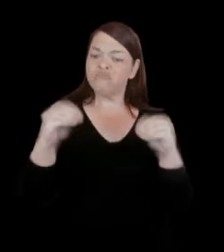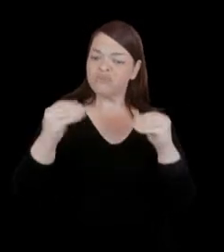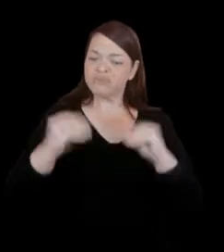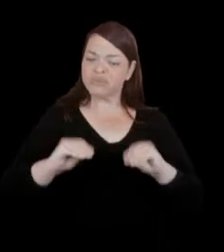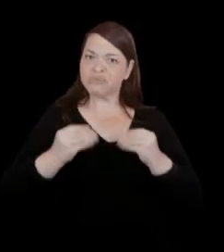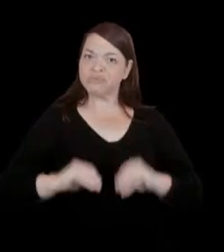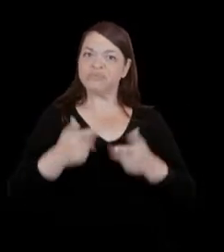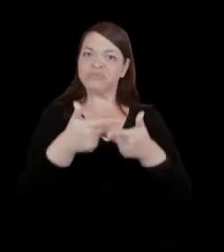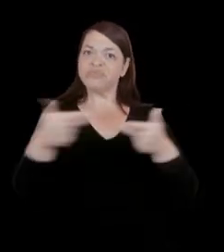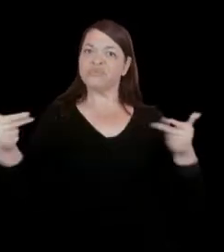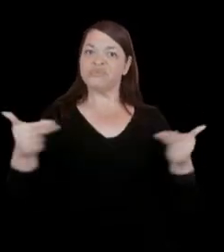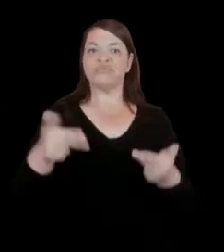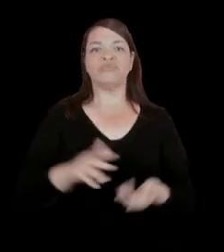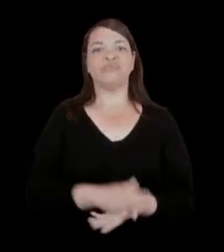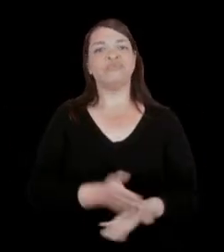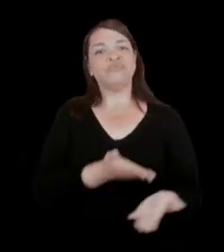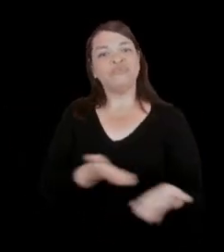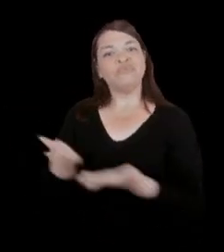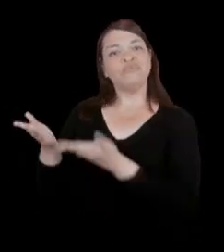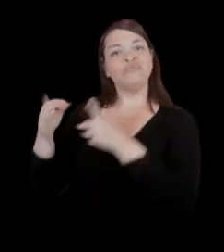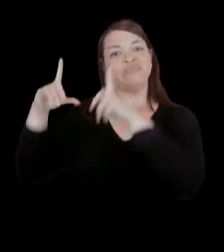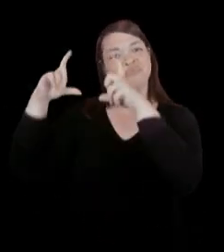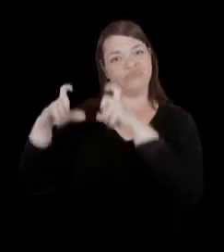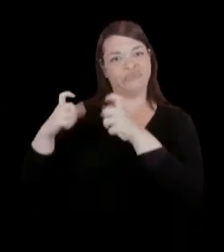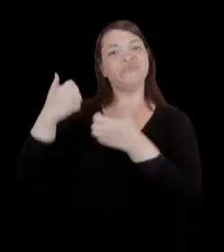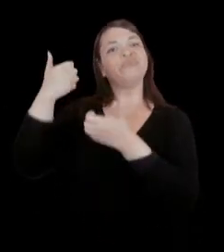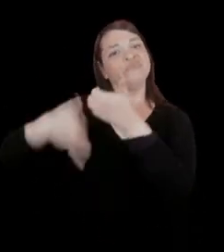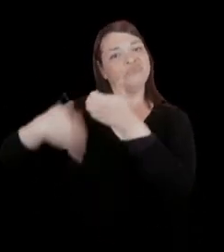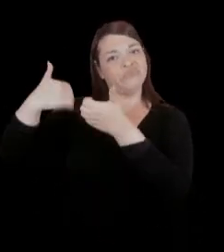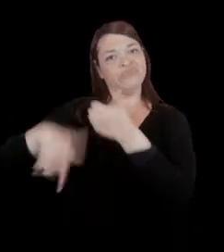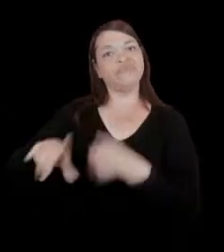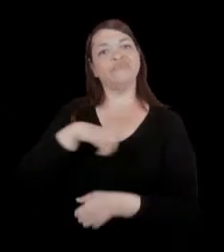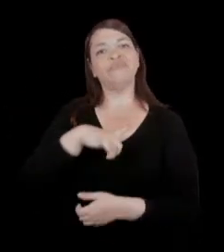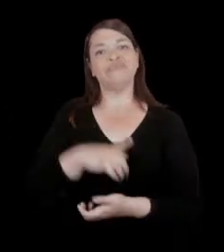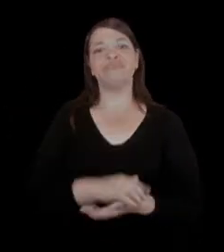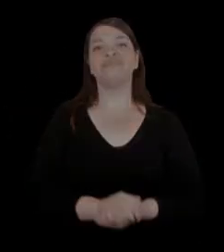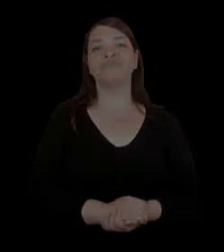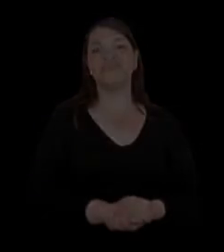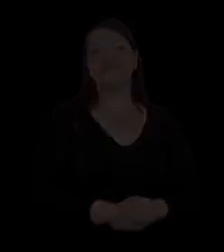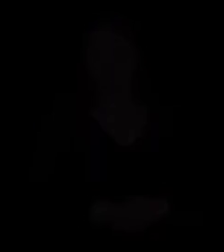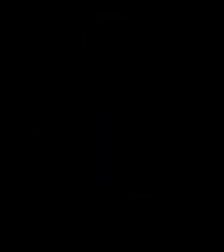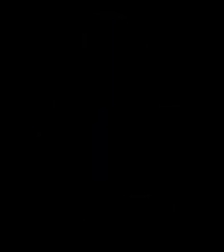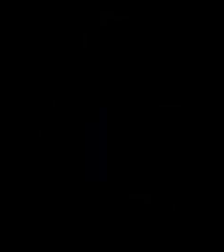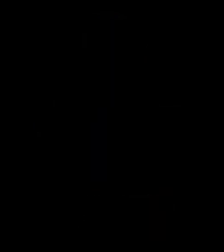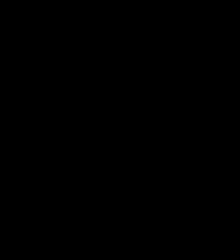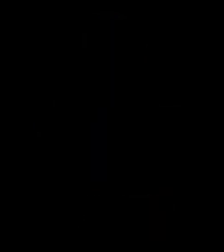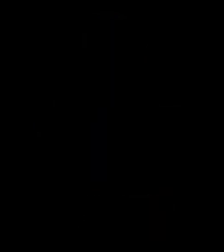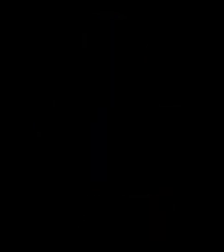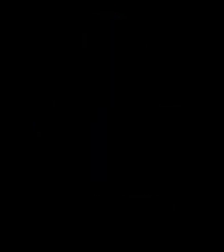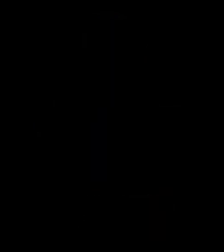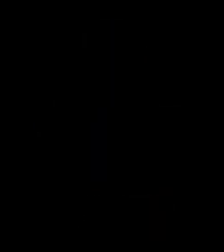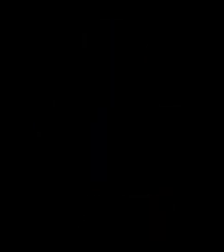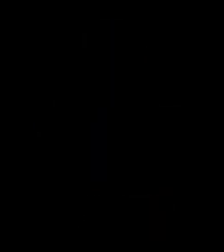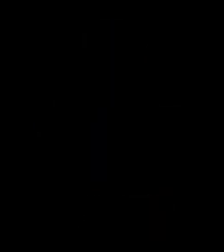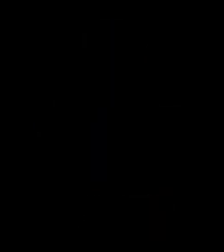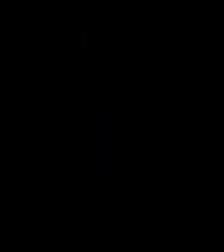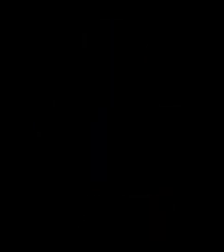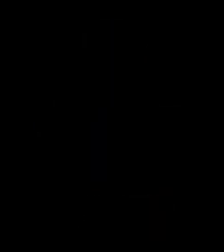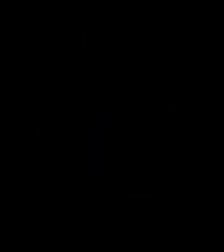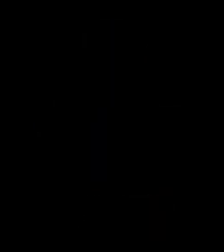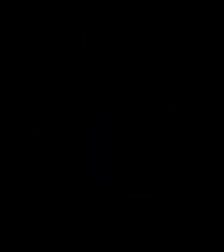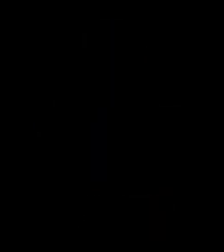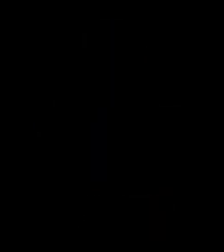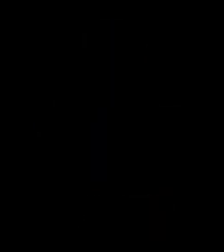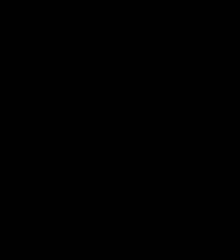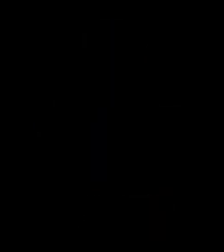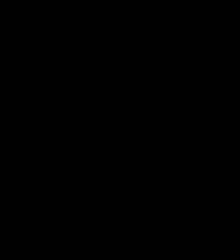e 14 cadeiras ao redor. Do lado esquerdo fica um armário e, pendurado na parede, um monitor. Do lado direito, uma grande janela